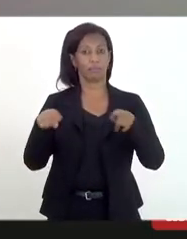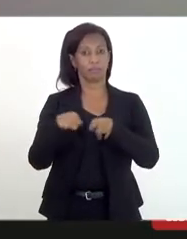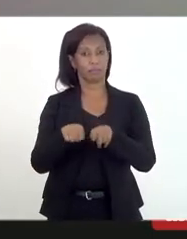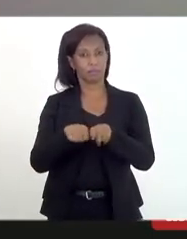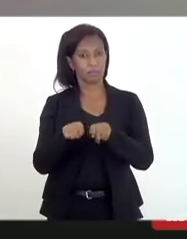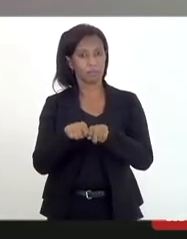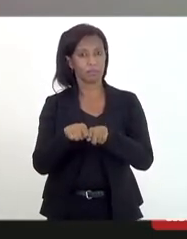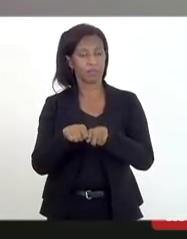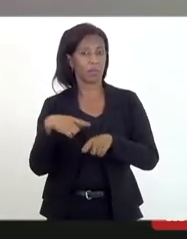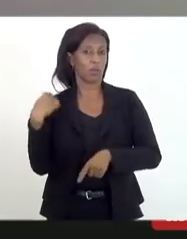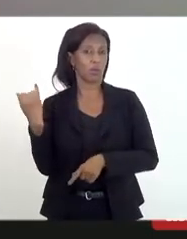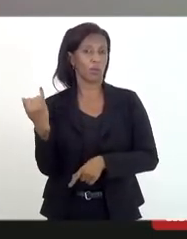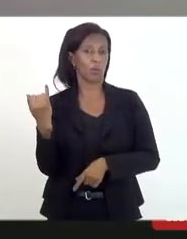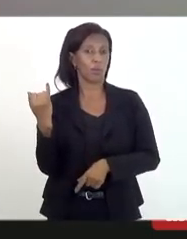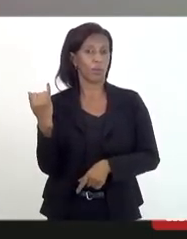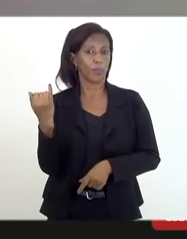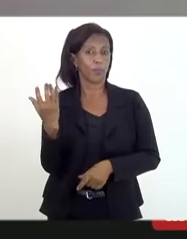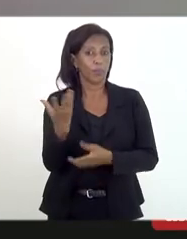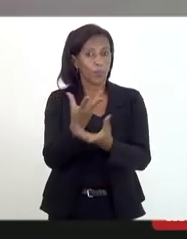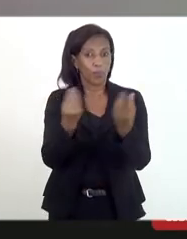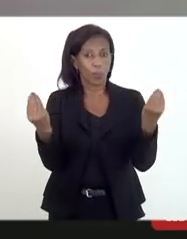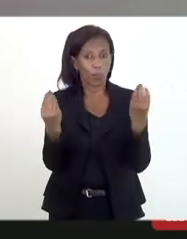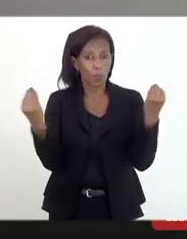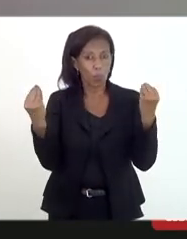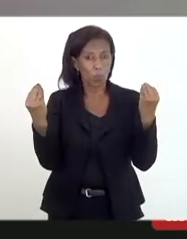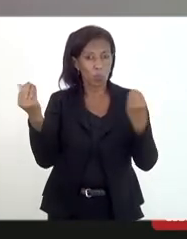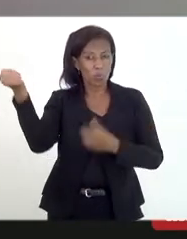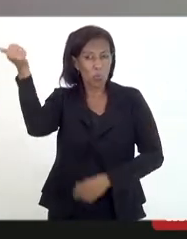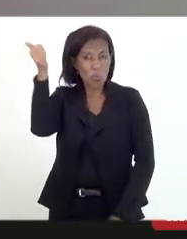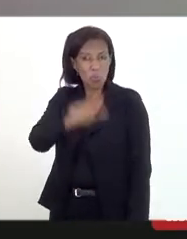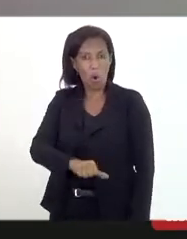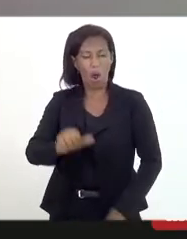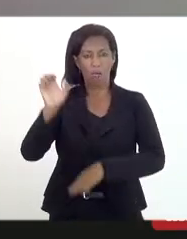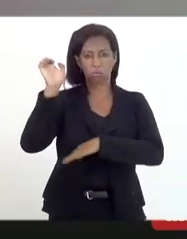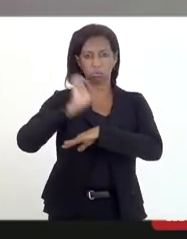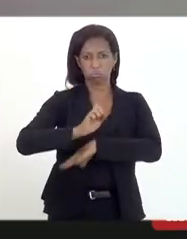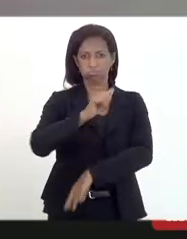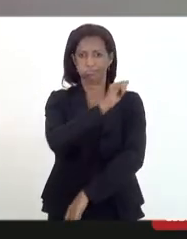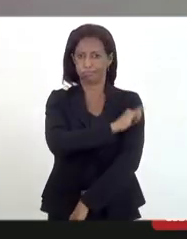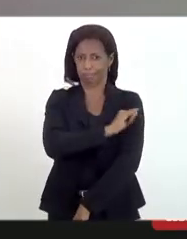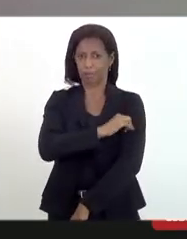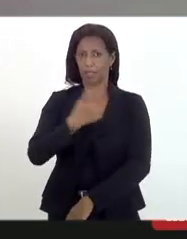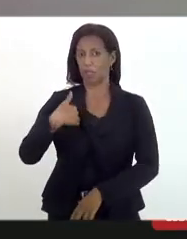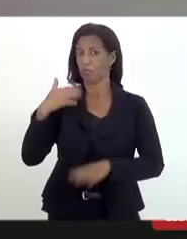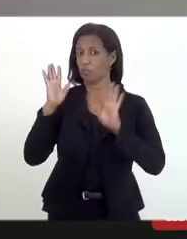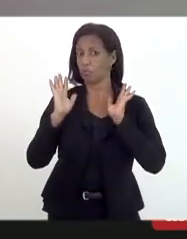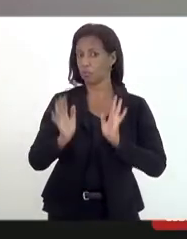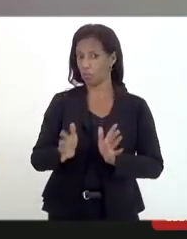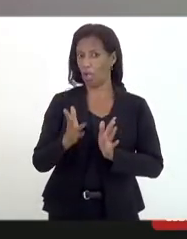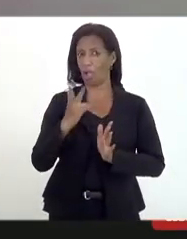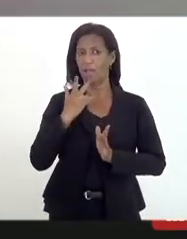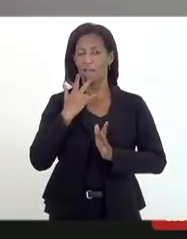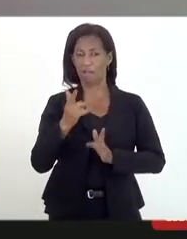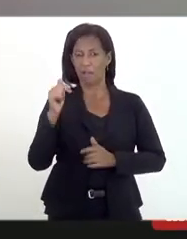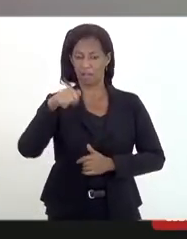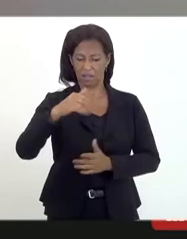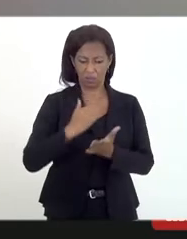situação muito grave no âmbito do Estado do Rio de Janeiro. eu comentei aqui de início algumas